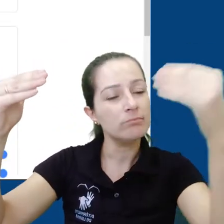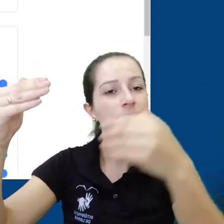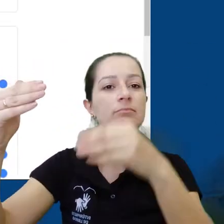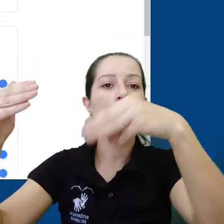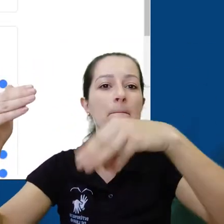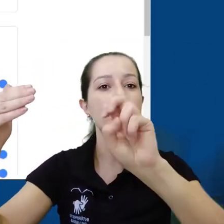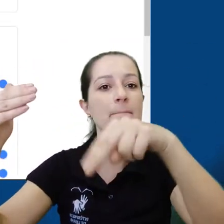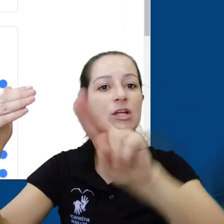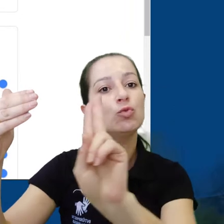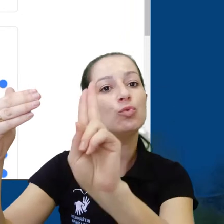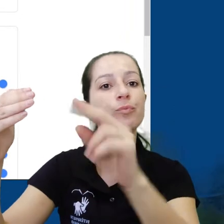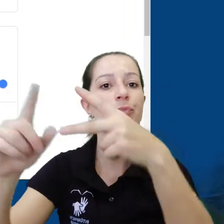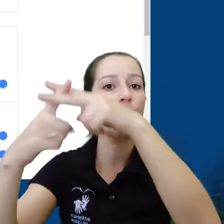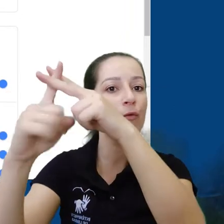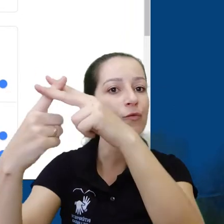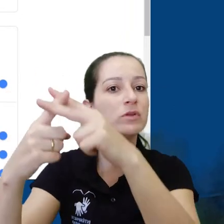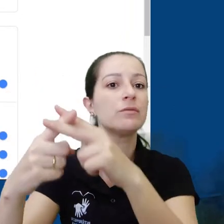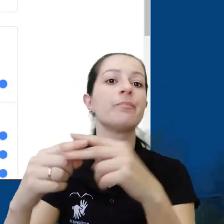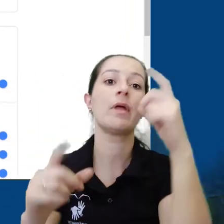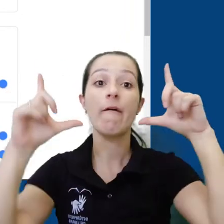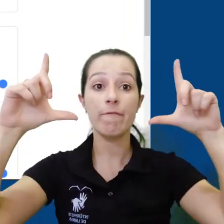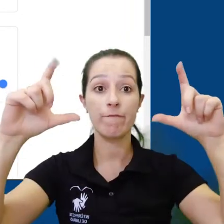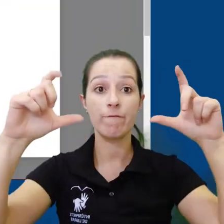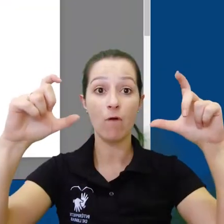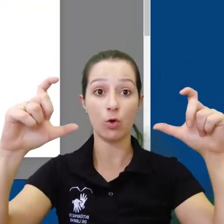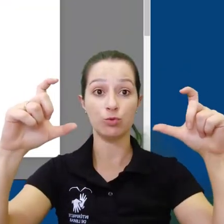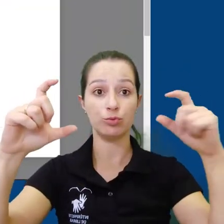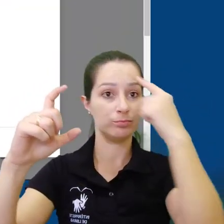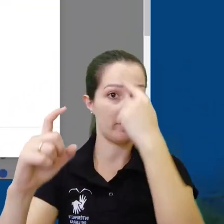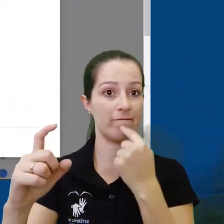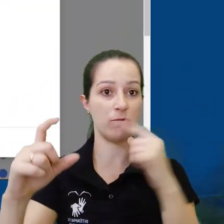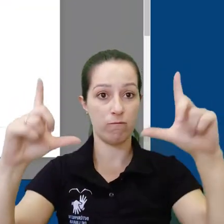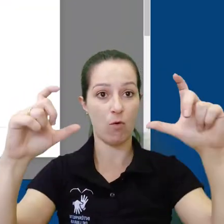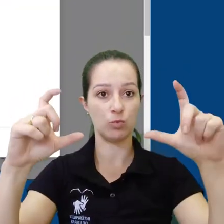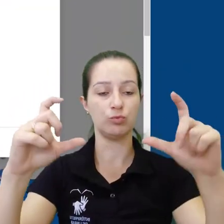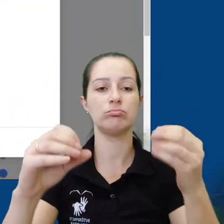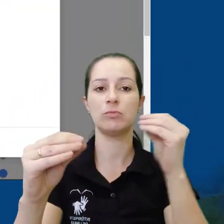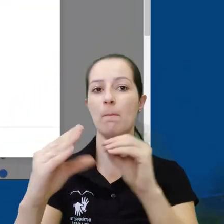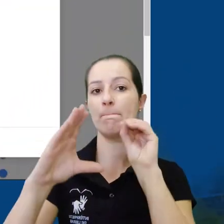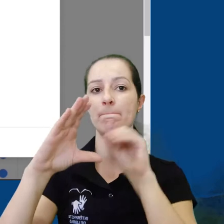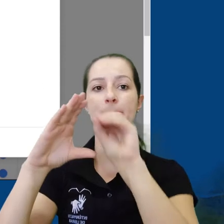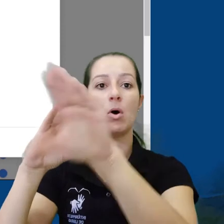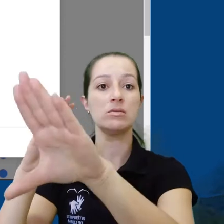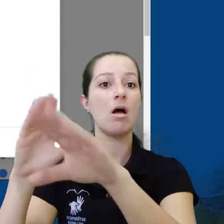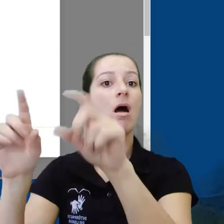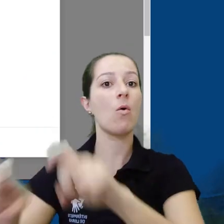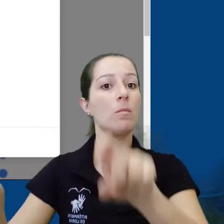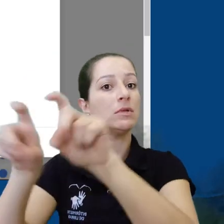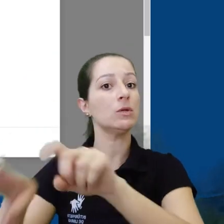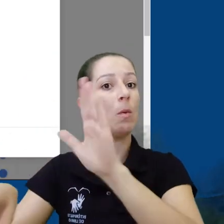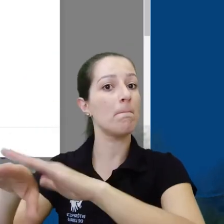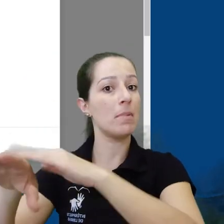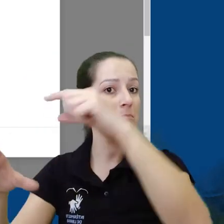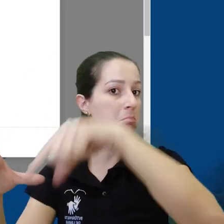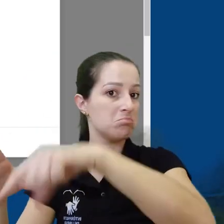no início, na parte central, temos a opção de alterar nossa foto. Se você clicar em alterar, poderá enviar uma foto do seu computador ou poderá escolher